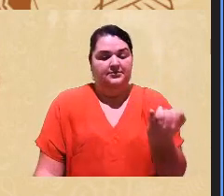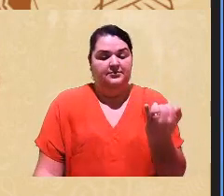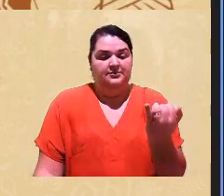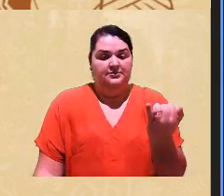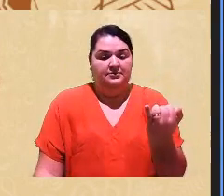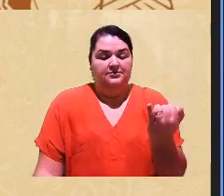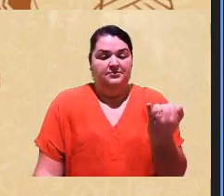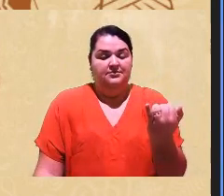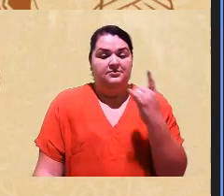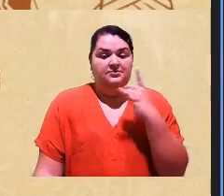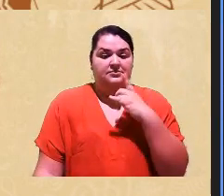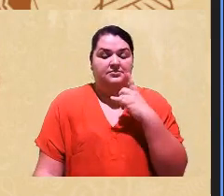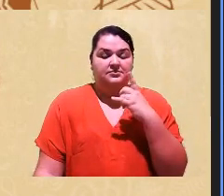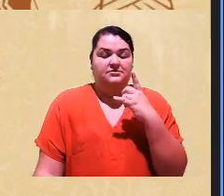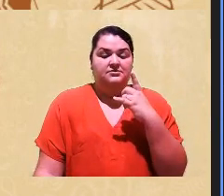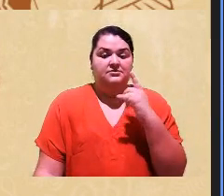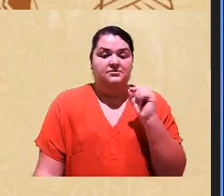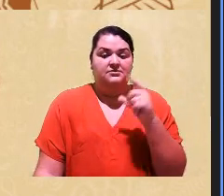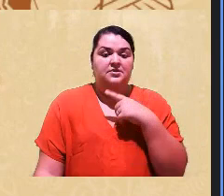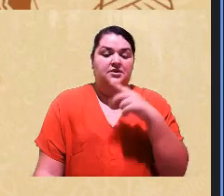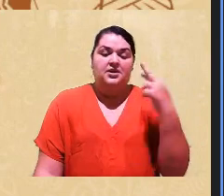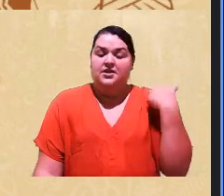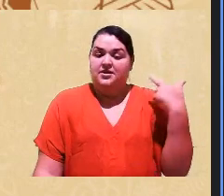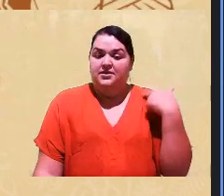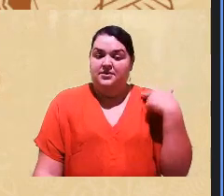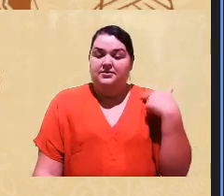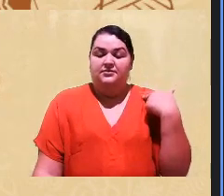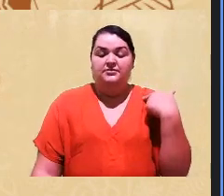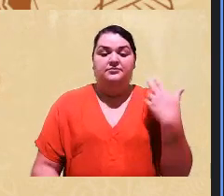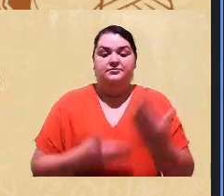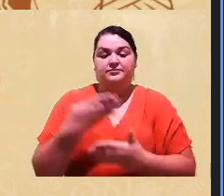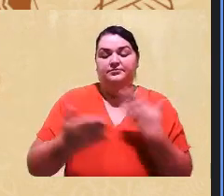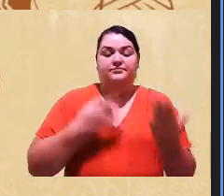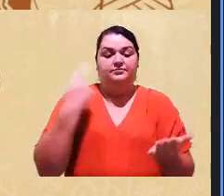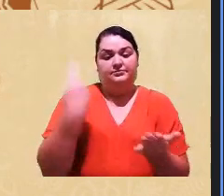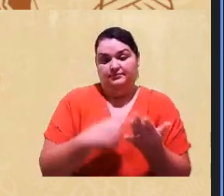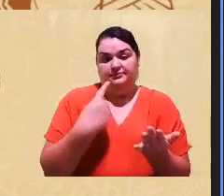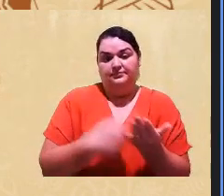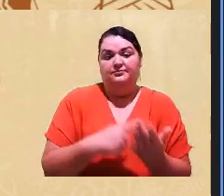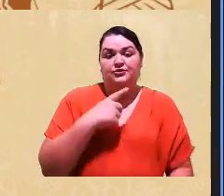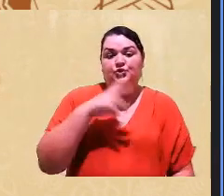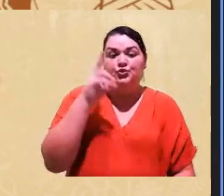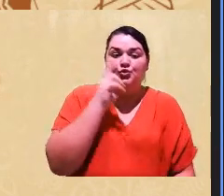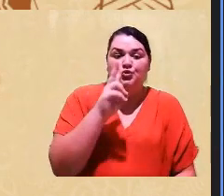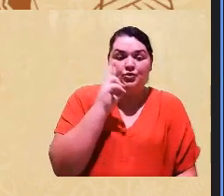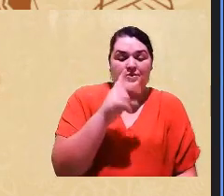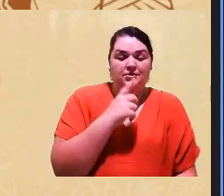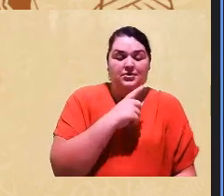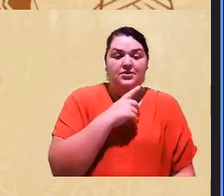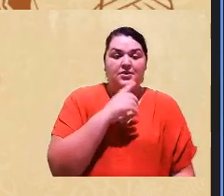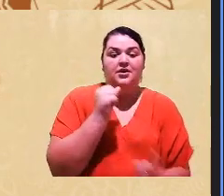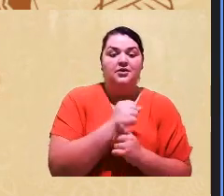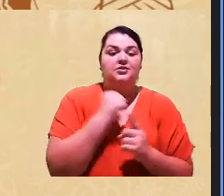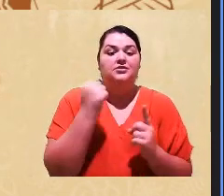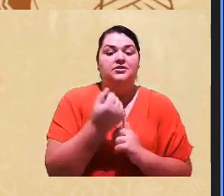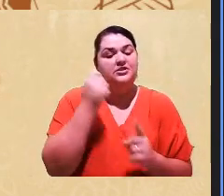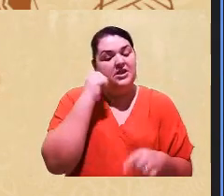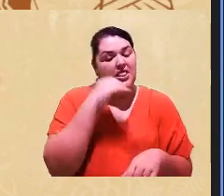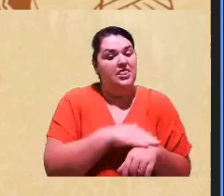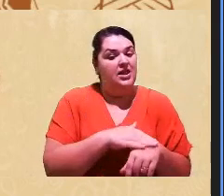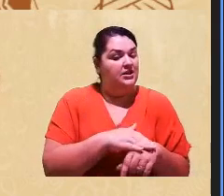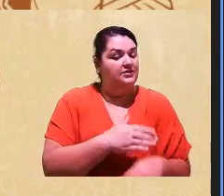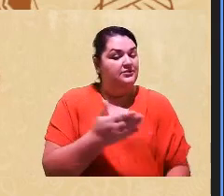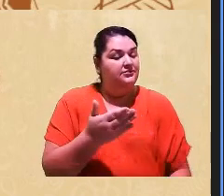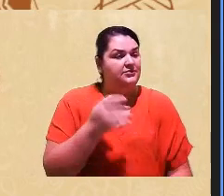responsabilização, de compromisso com a história de injustiça da população negra, porque uma